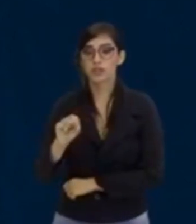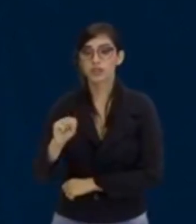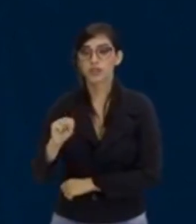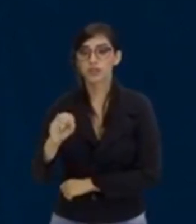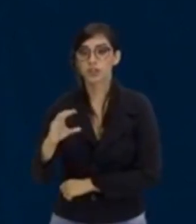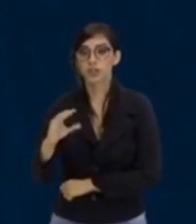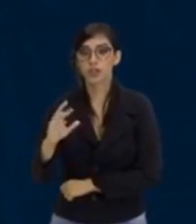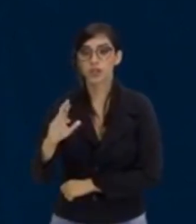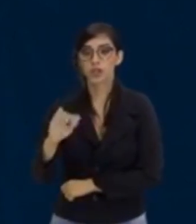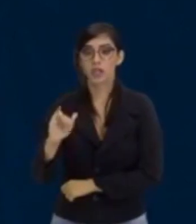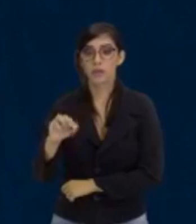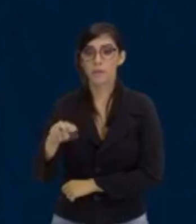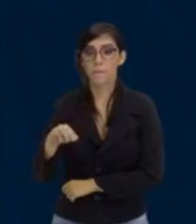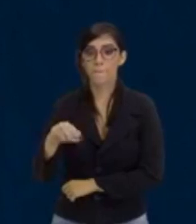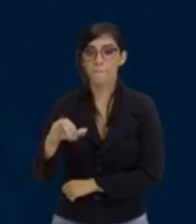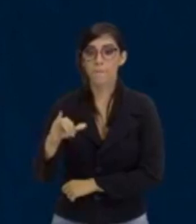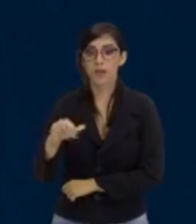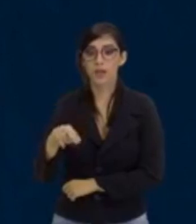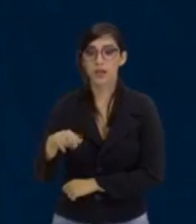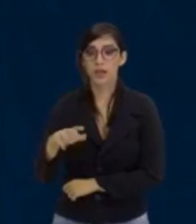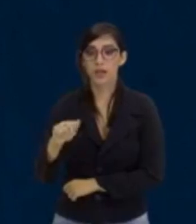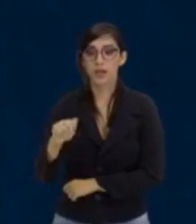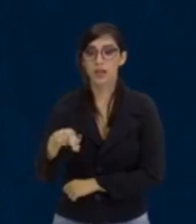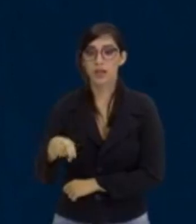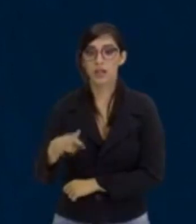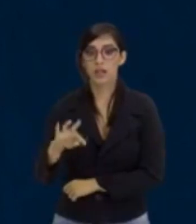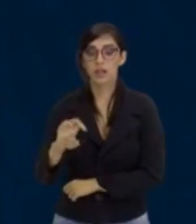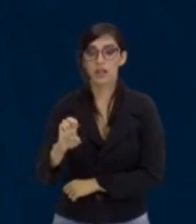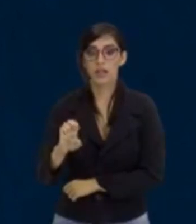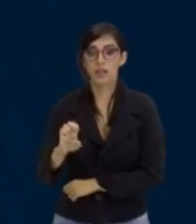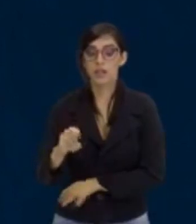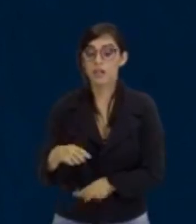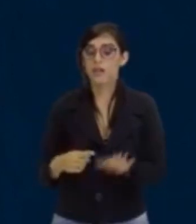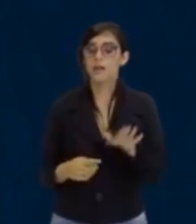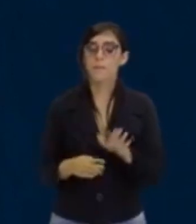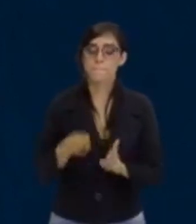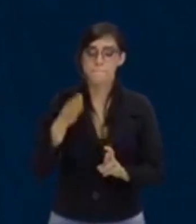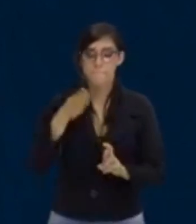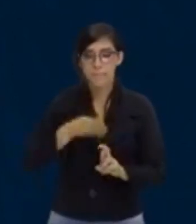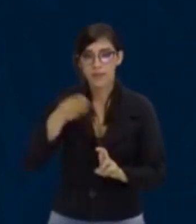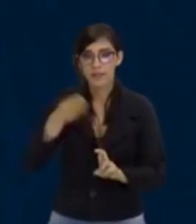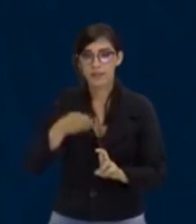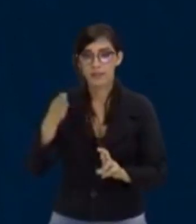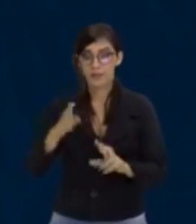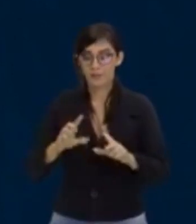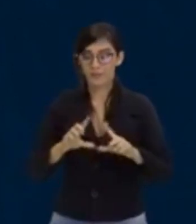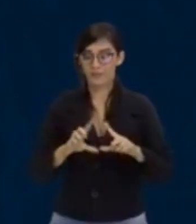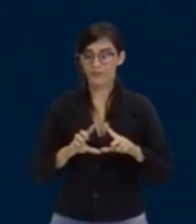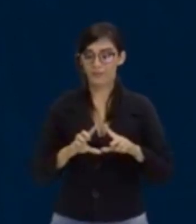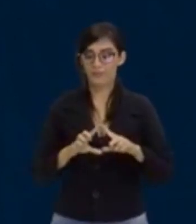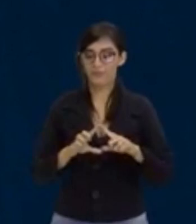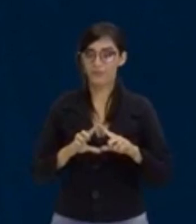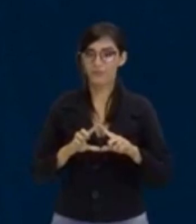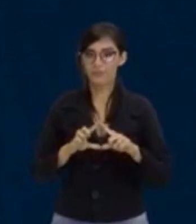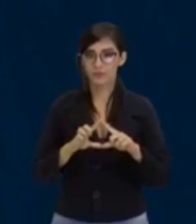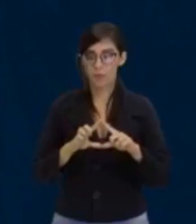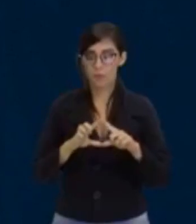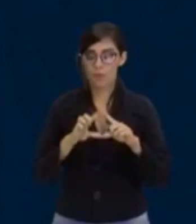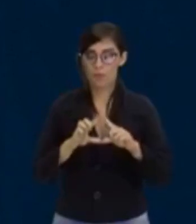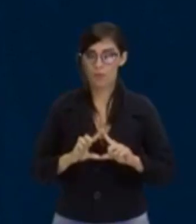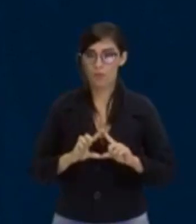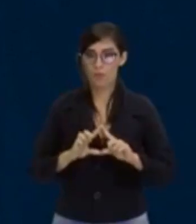Representado por este símbolo aqui, este símbolo matemático, que é a nossa letra grega delta,